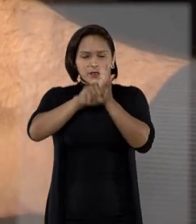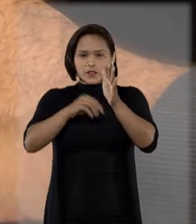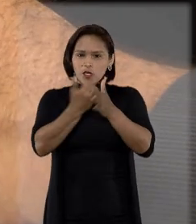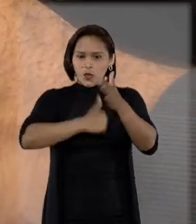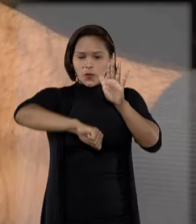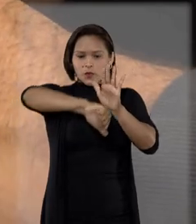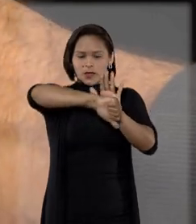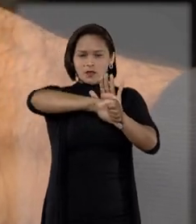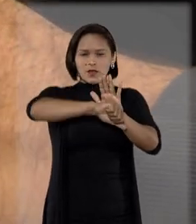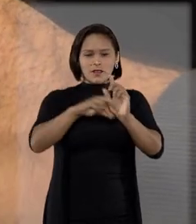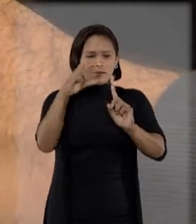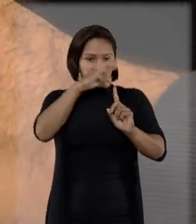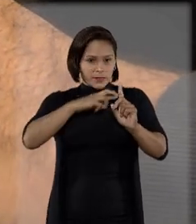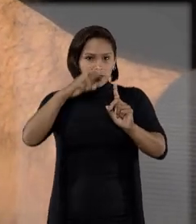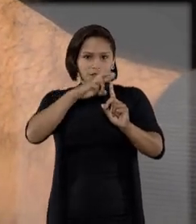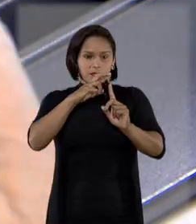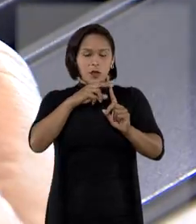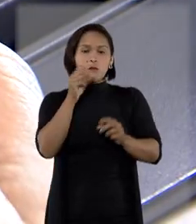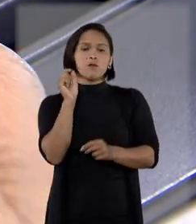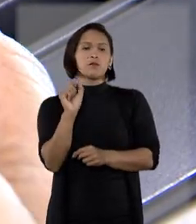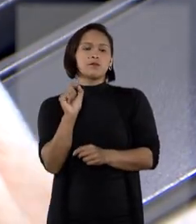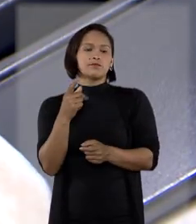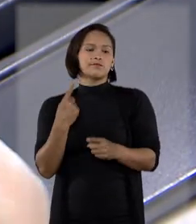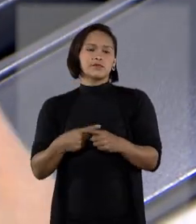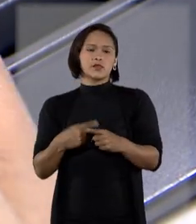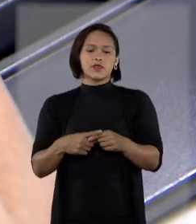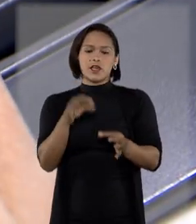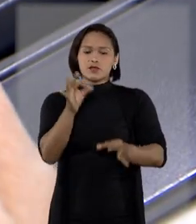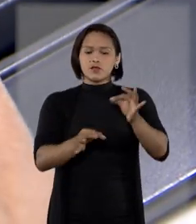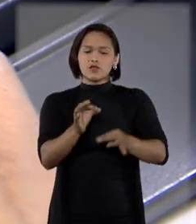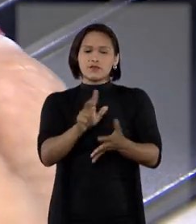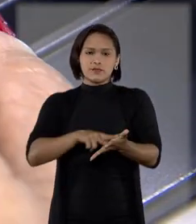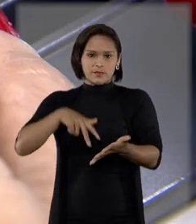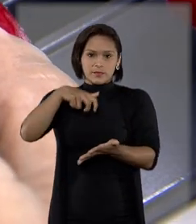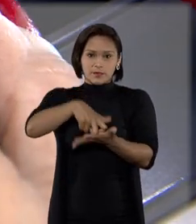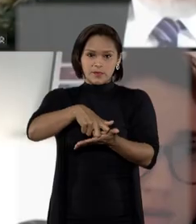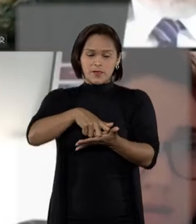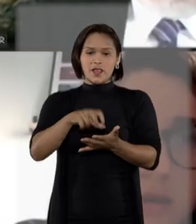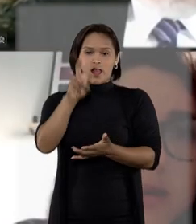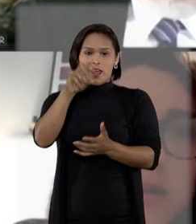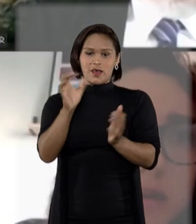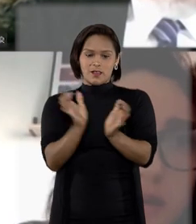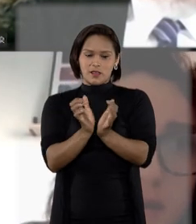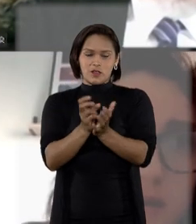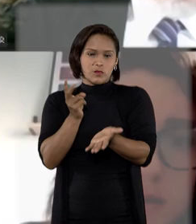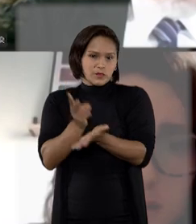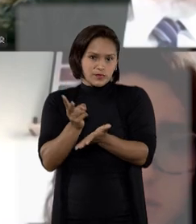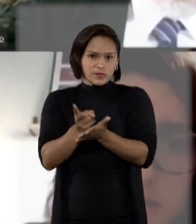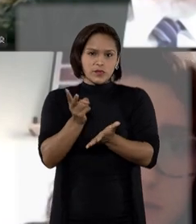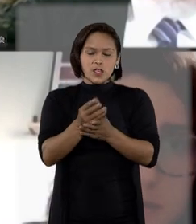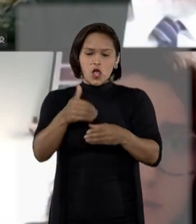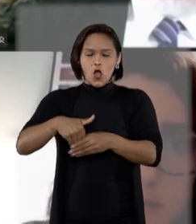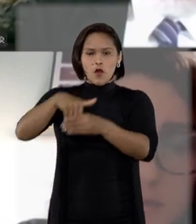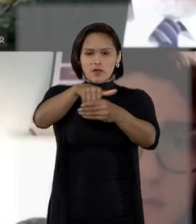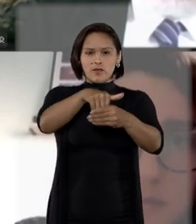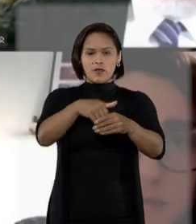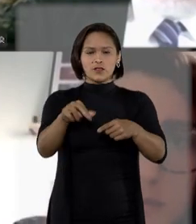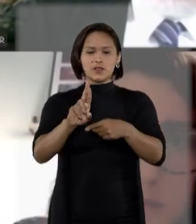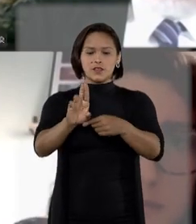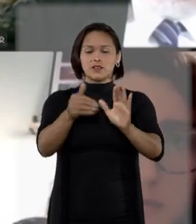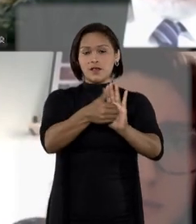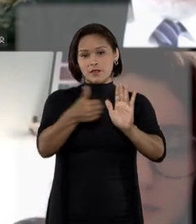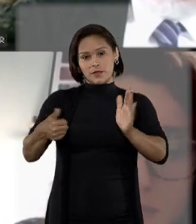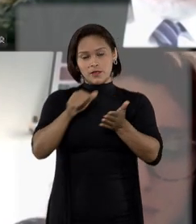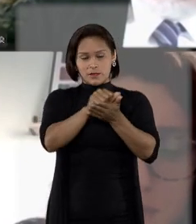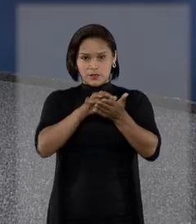investigação do crime que estava em apuração, motivo pelo qual não se justifica a penalidade. A quinta turma seguiu o voto do relator e